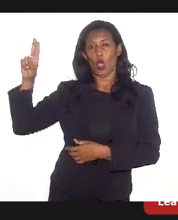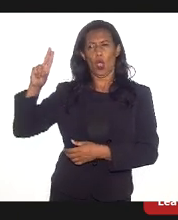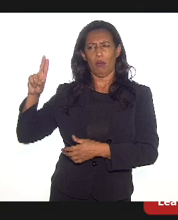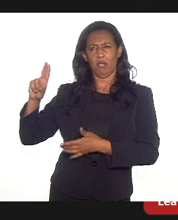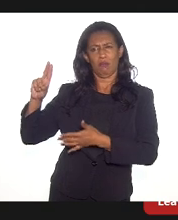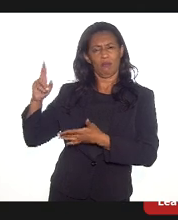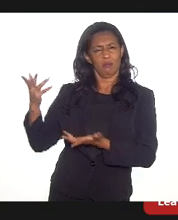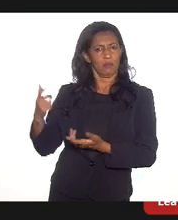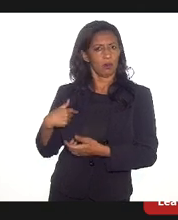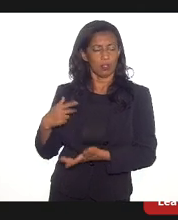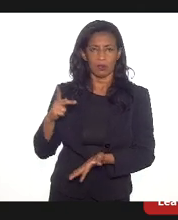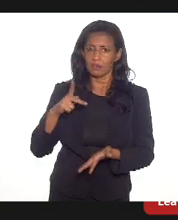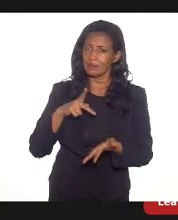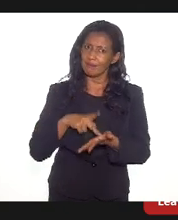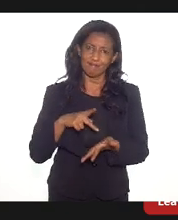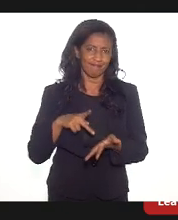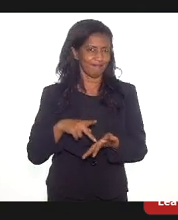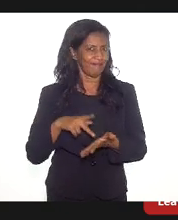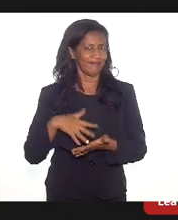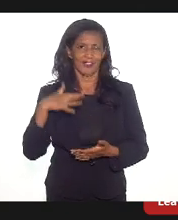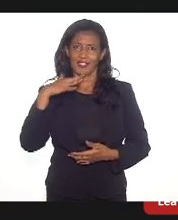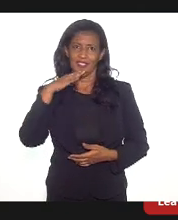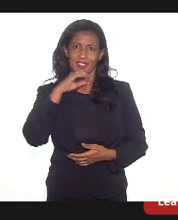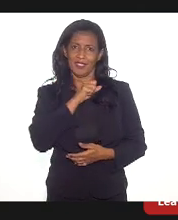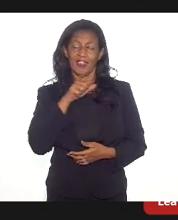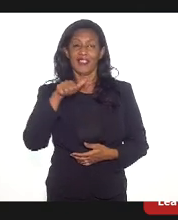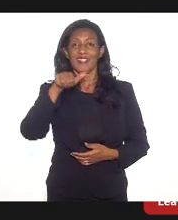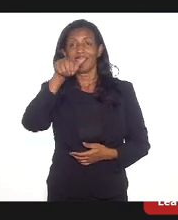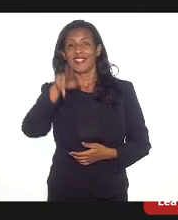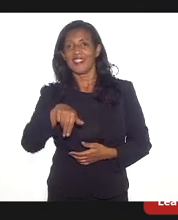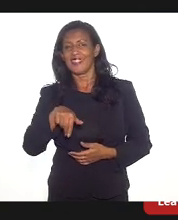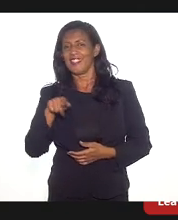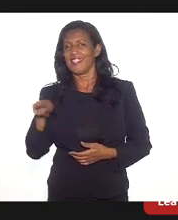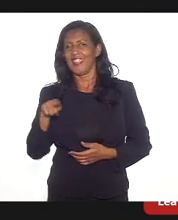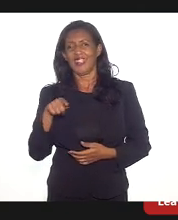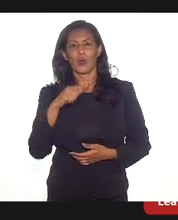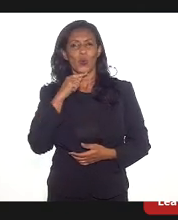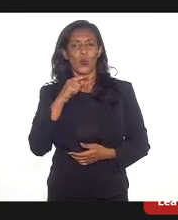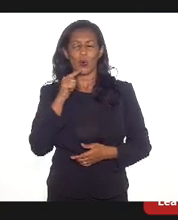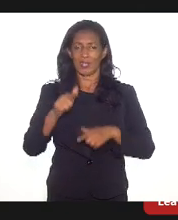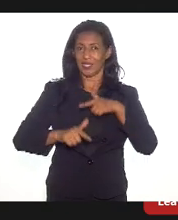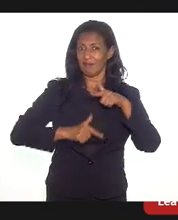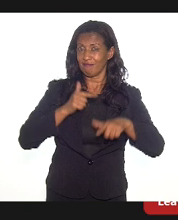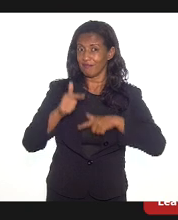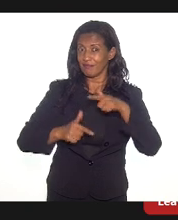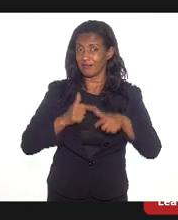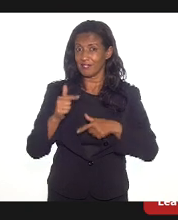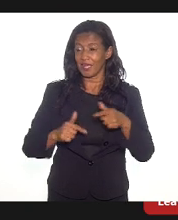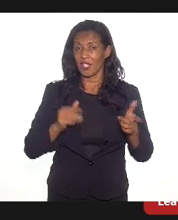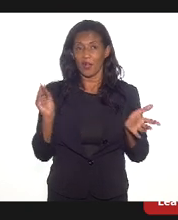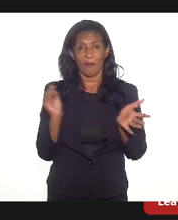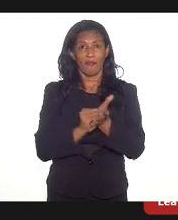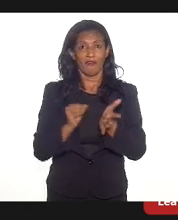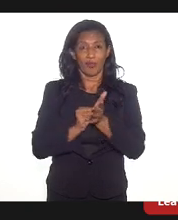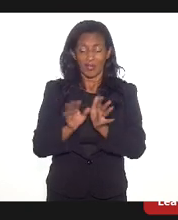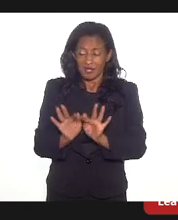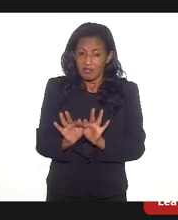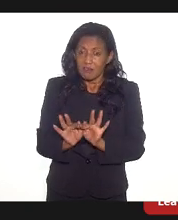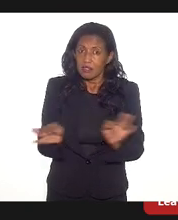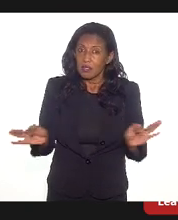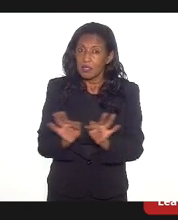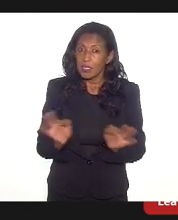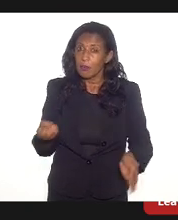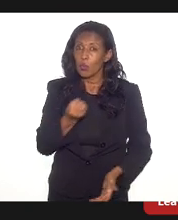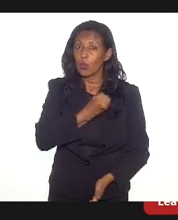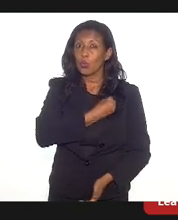técnicos e, na verdade, a gente percebe que quem está na ponta da linha não está conseguindo ser empregado por questões básicas, os